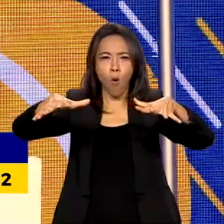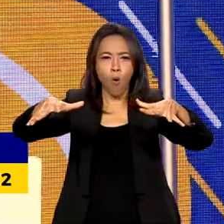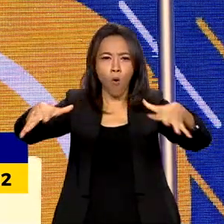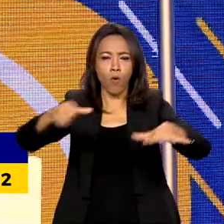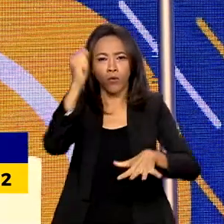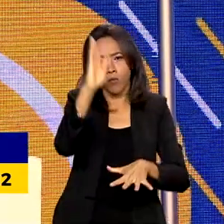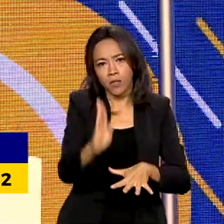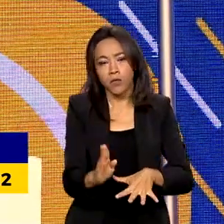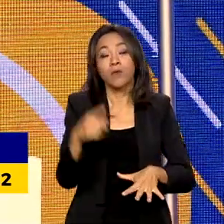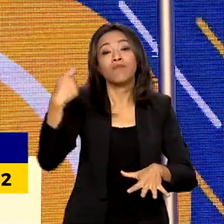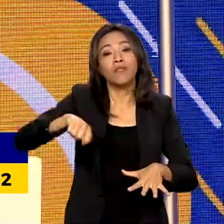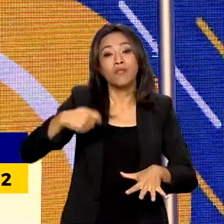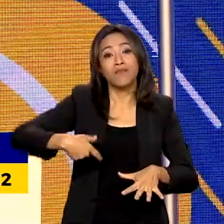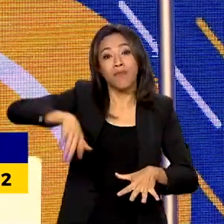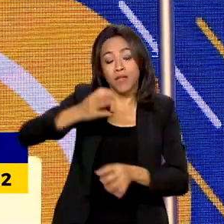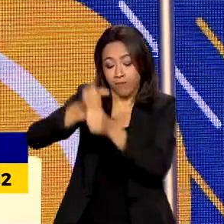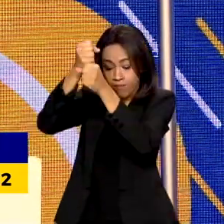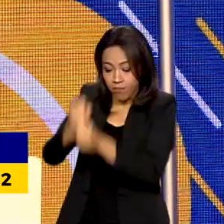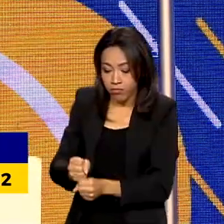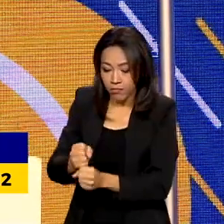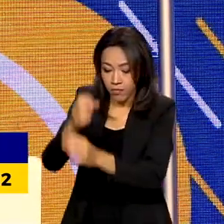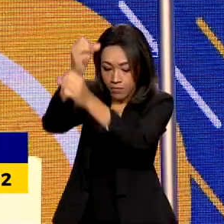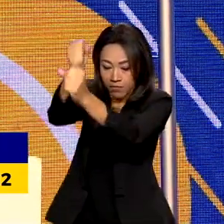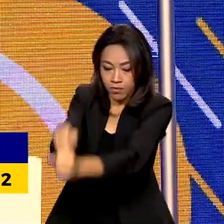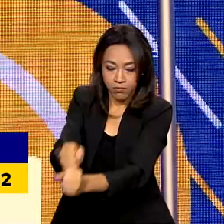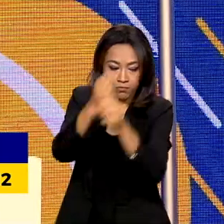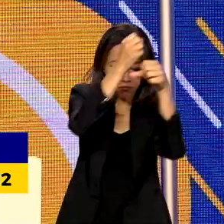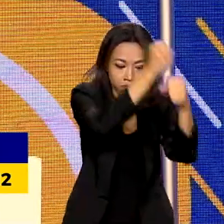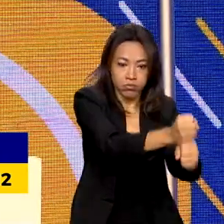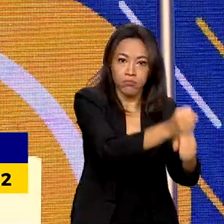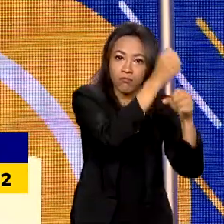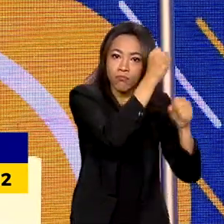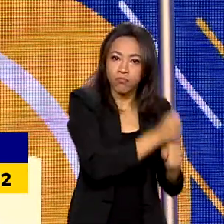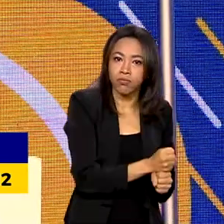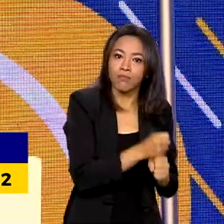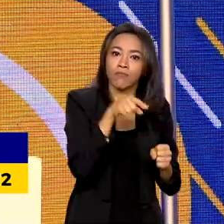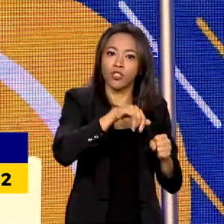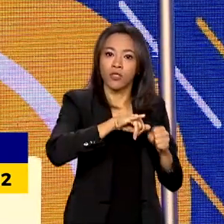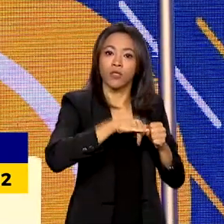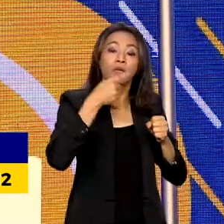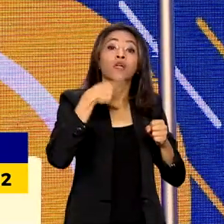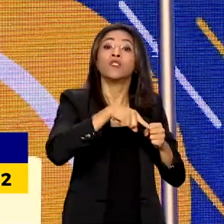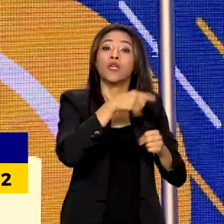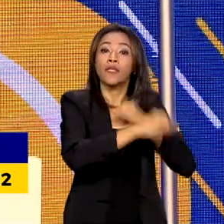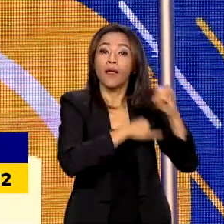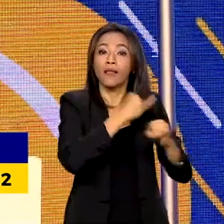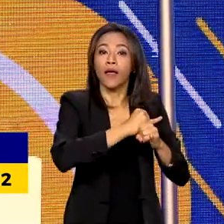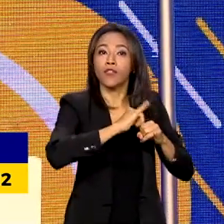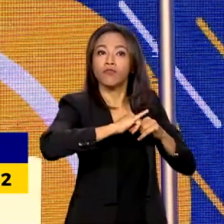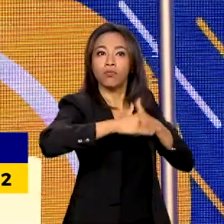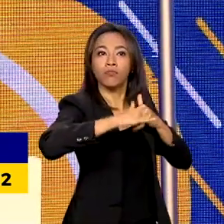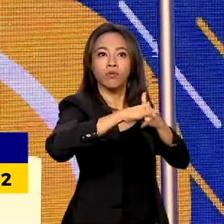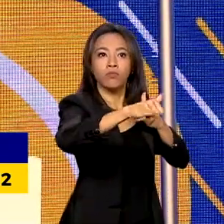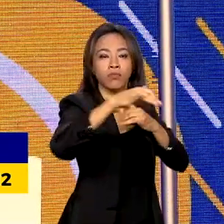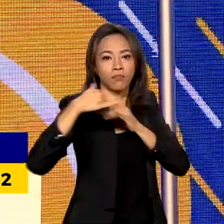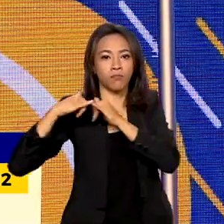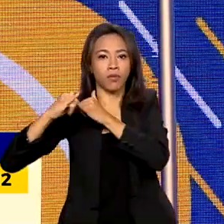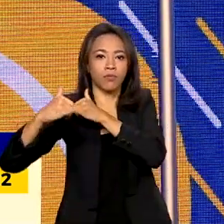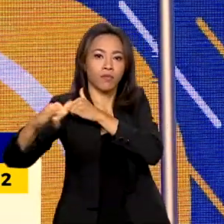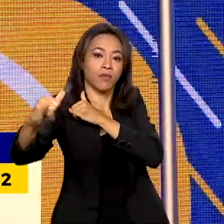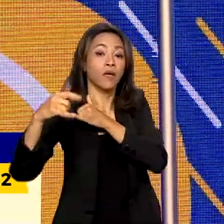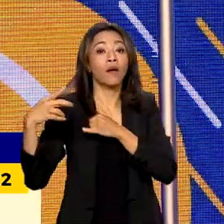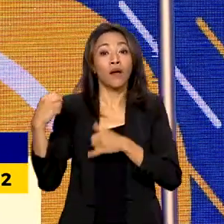mais trechos de redes. Os postes de distribuição de energia elétrica são recursos importantes